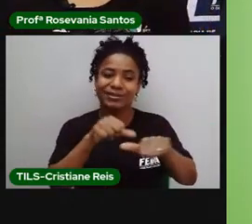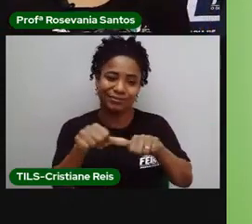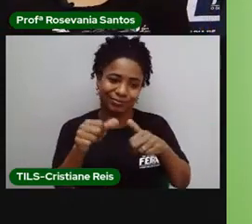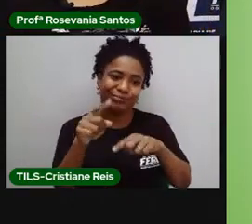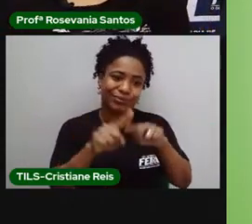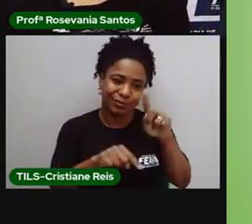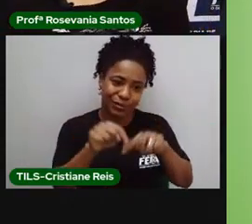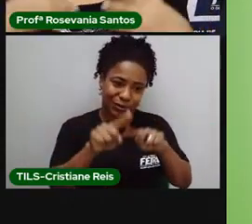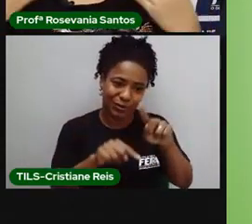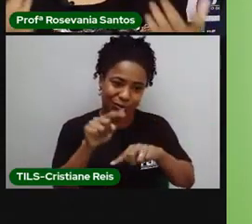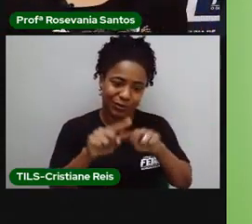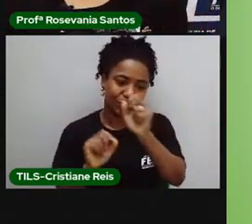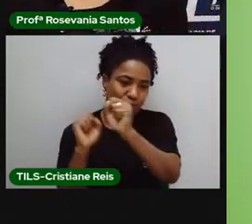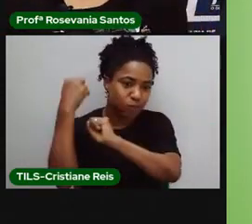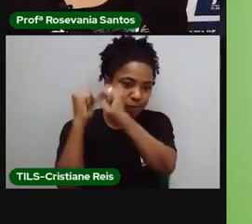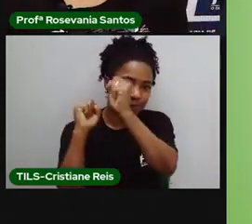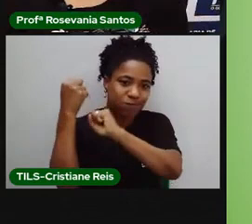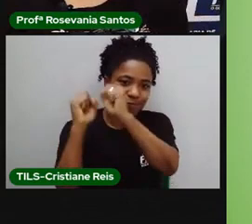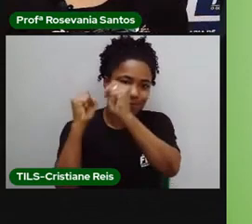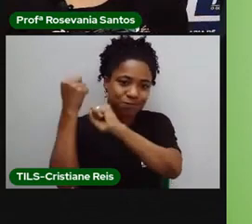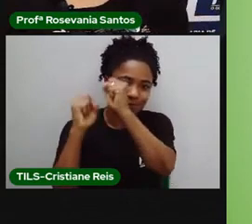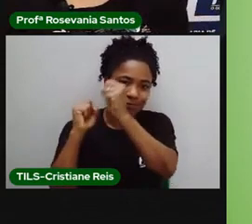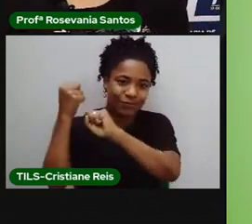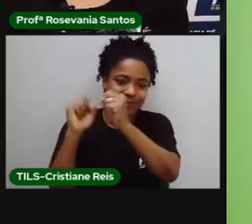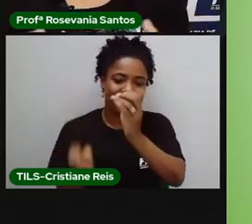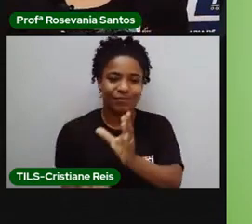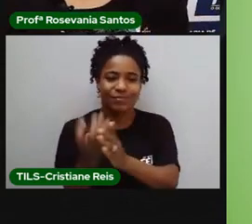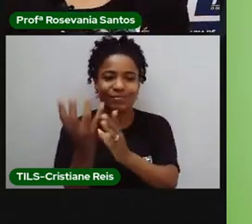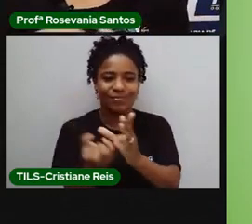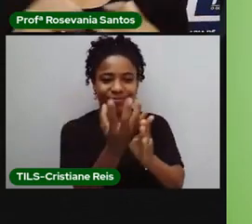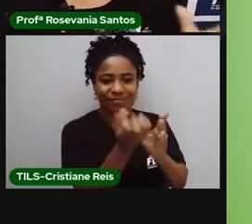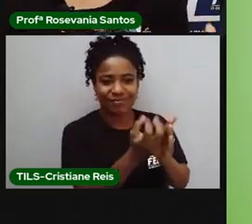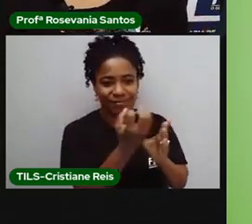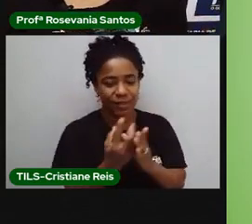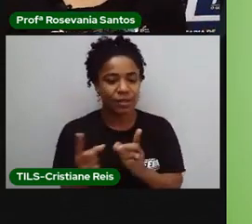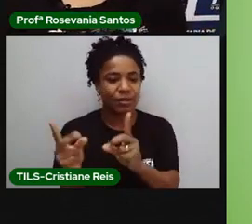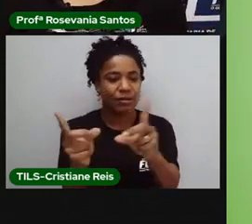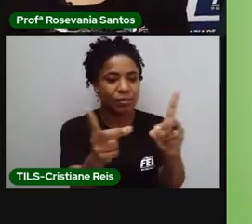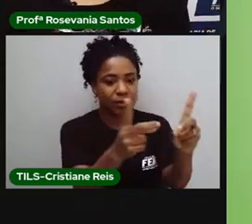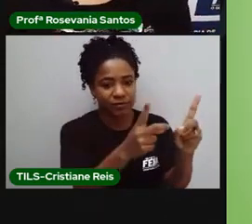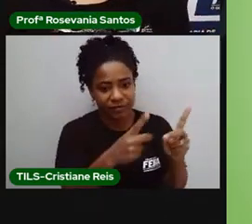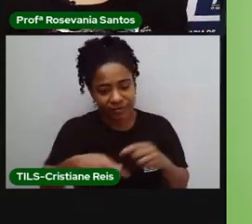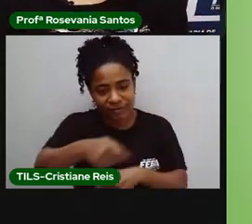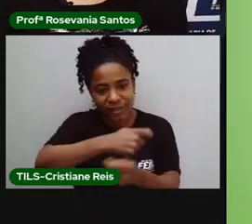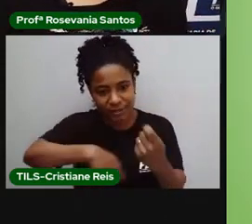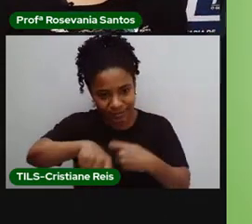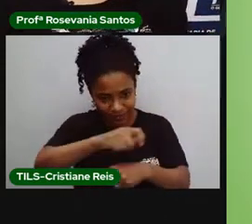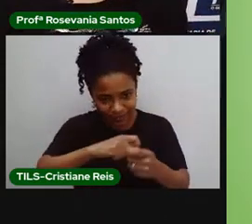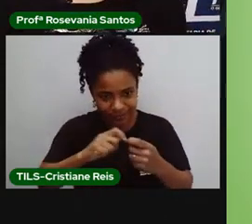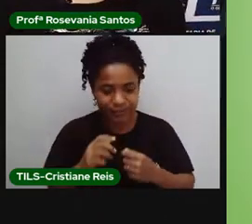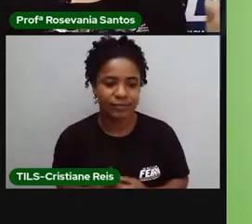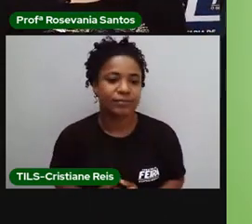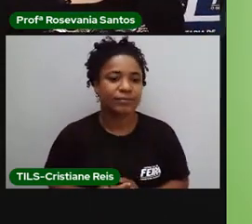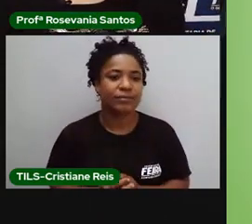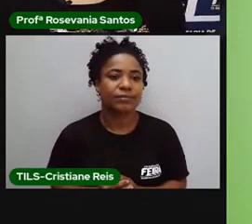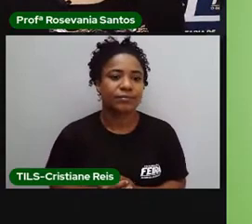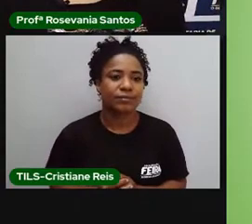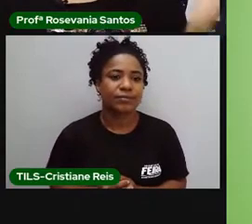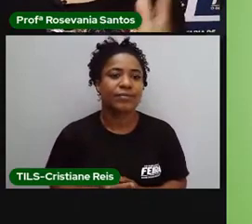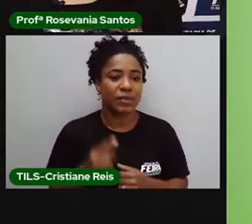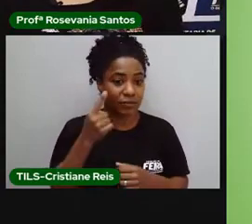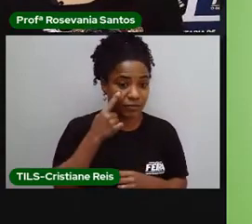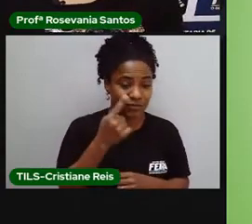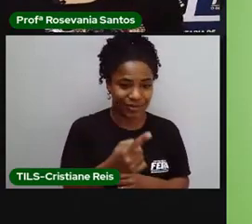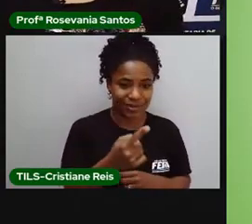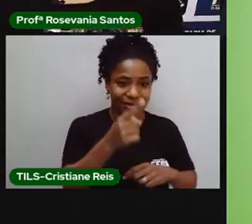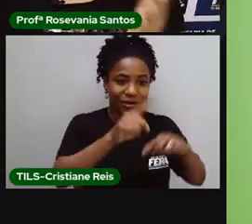transformações desses produtos em produtos para serem comercializados, diversos outros produtos para serem comercializados. Então, pela matéria